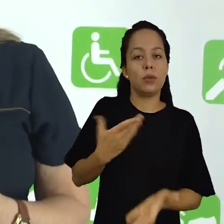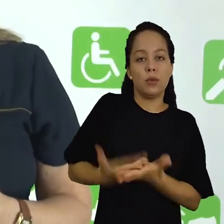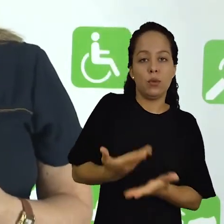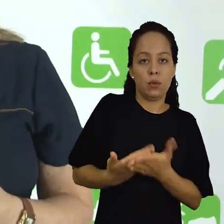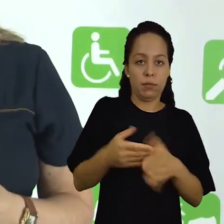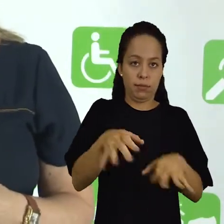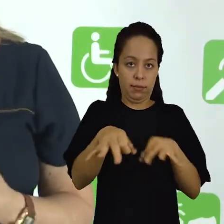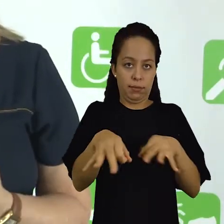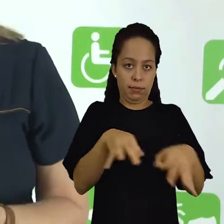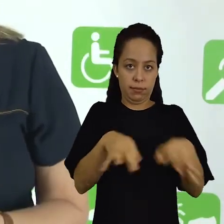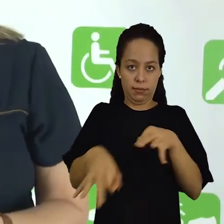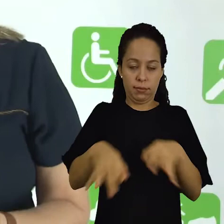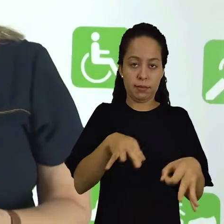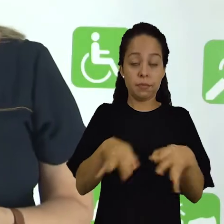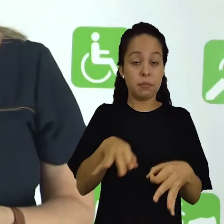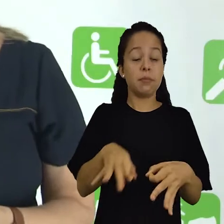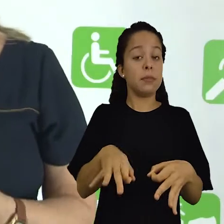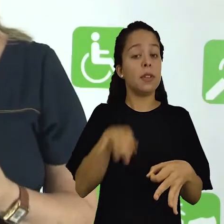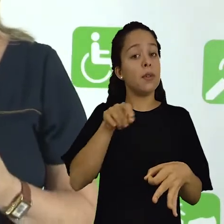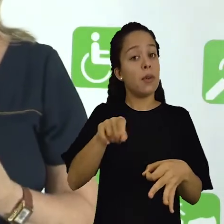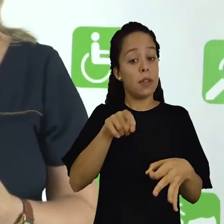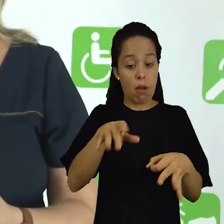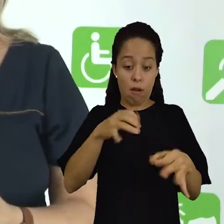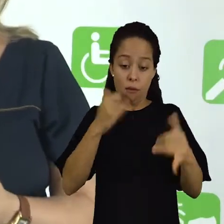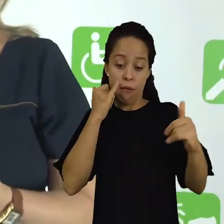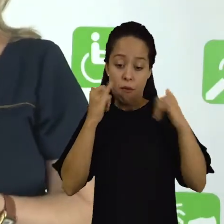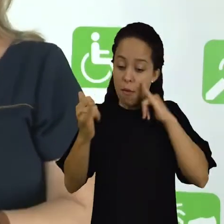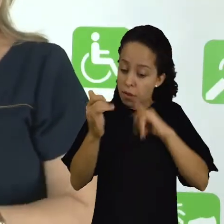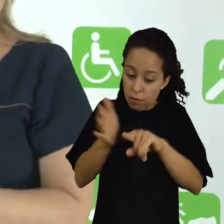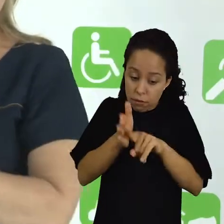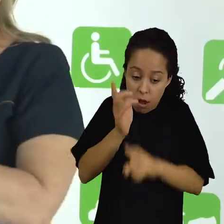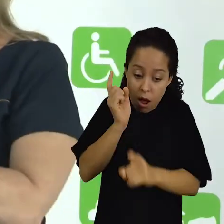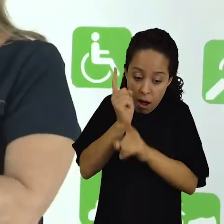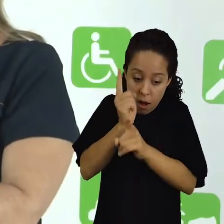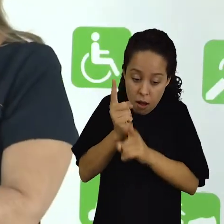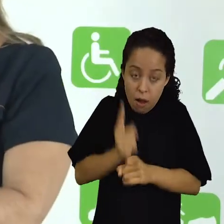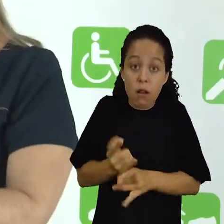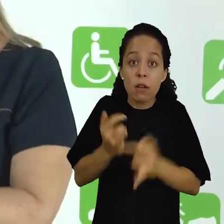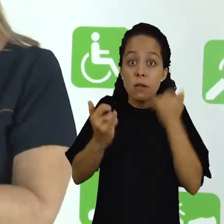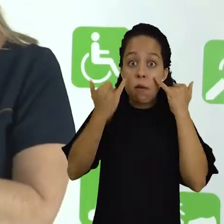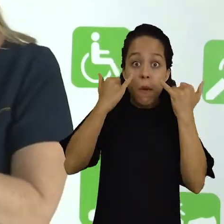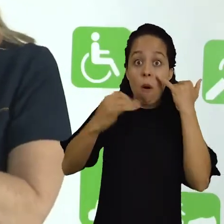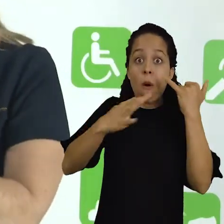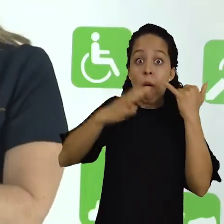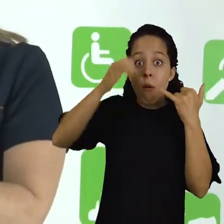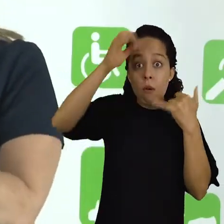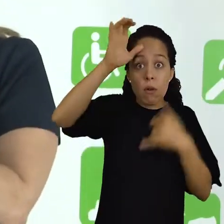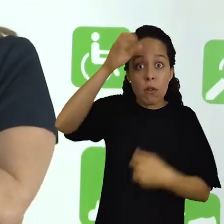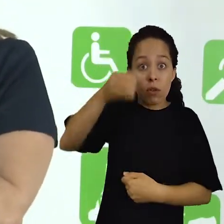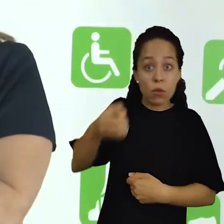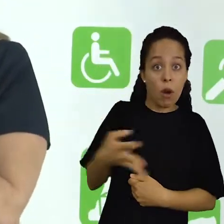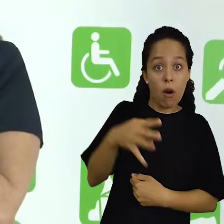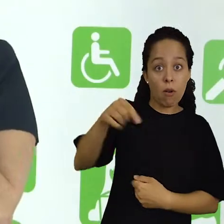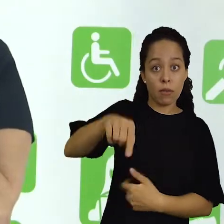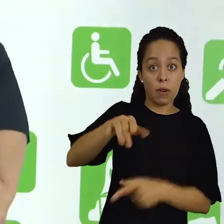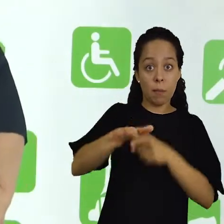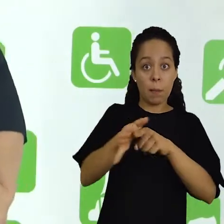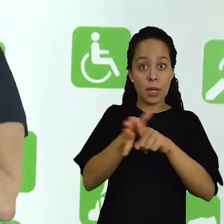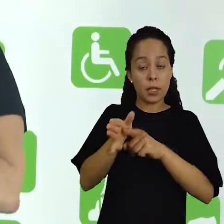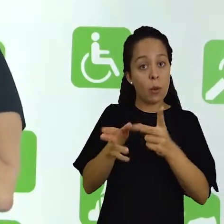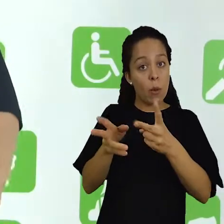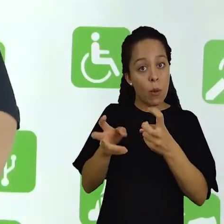que você elabora, você contribuir com essas informações, com esses novos conhecimentos,